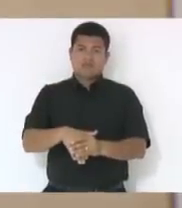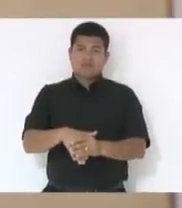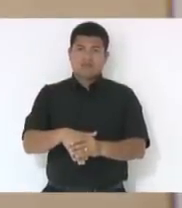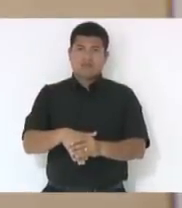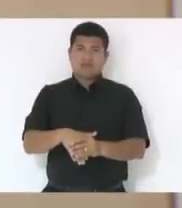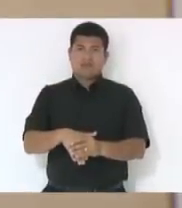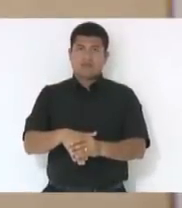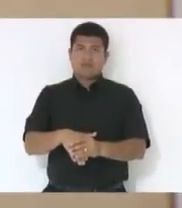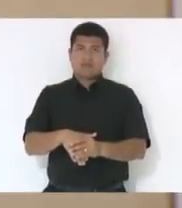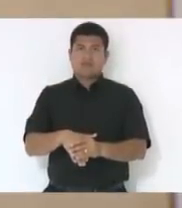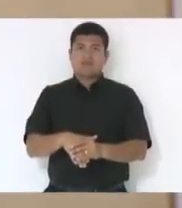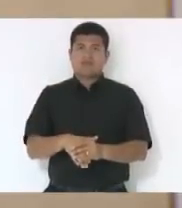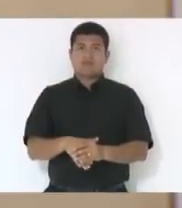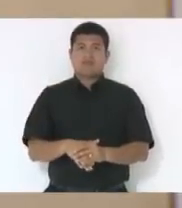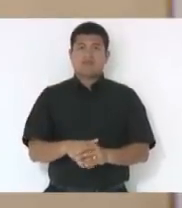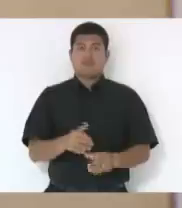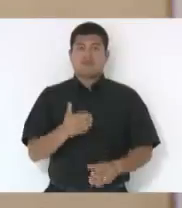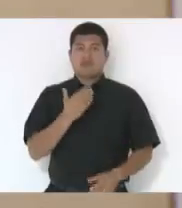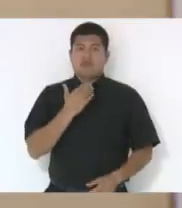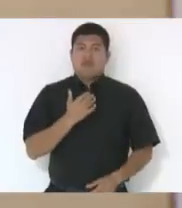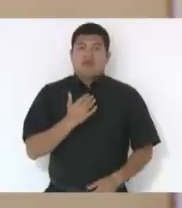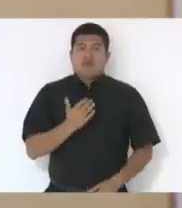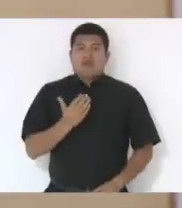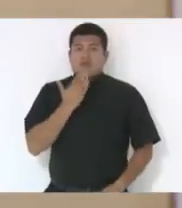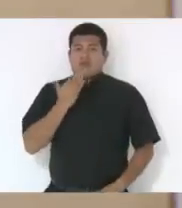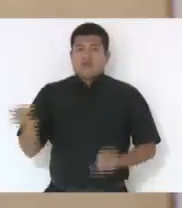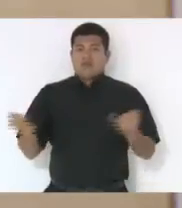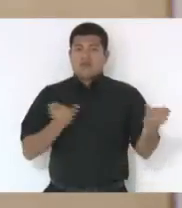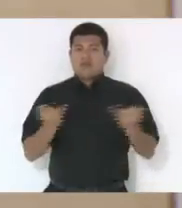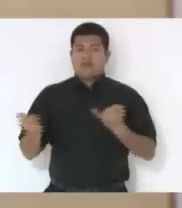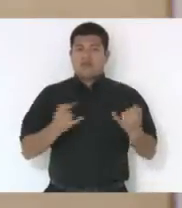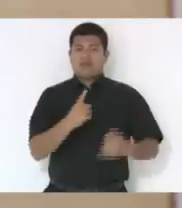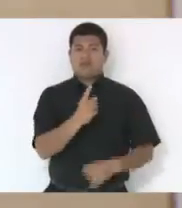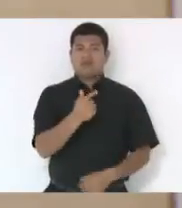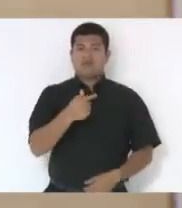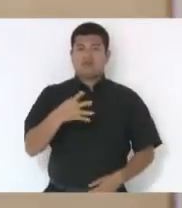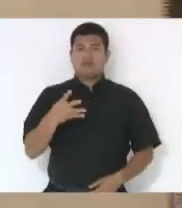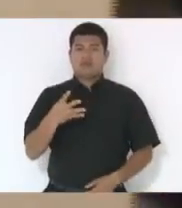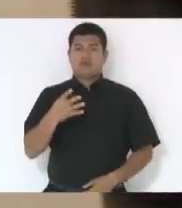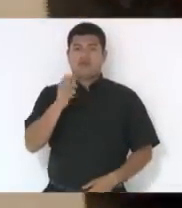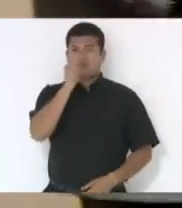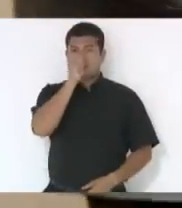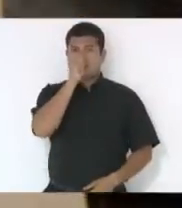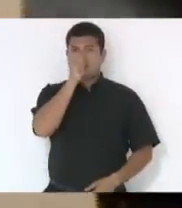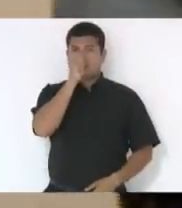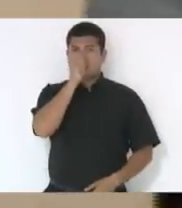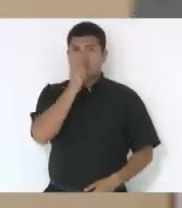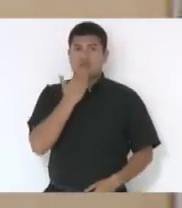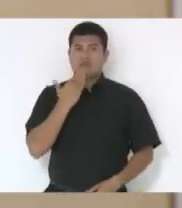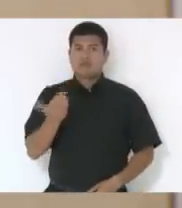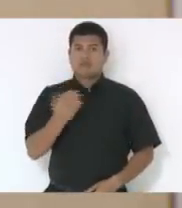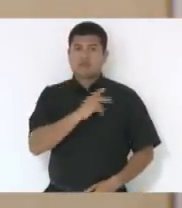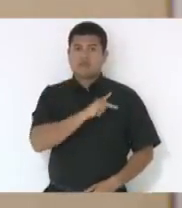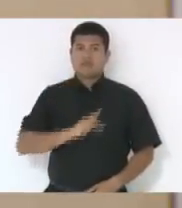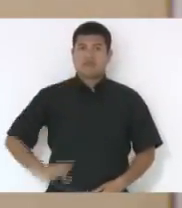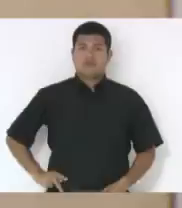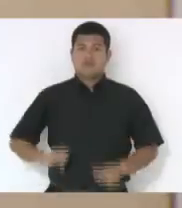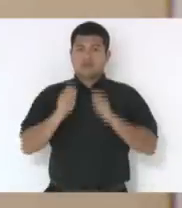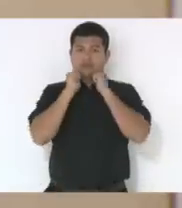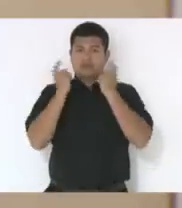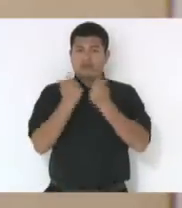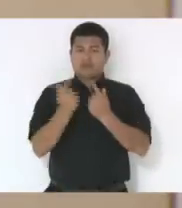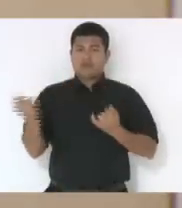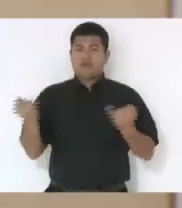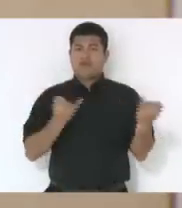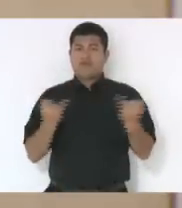Vamos para a pedida de informação. Pedido de informação 174, deputado João Amin, solicitando ao presidente da Casam informações